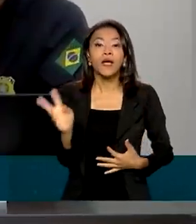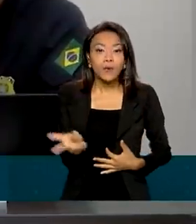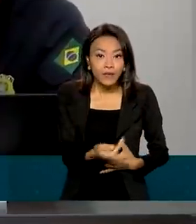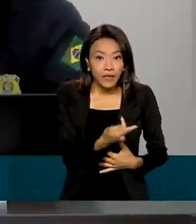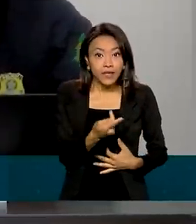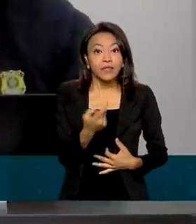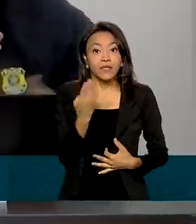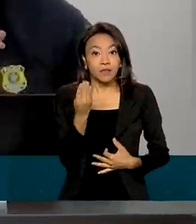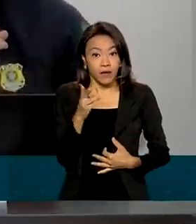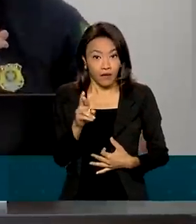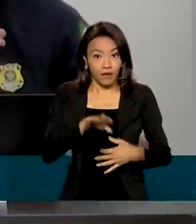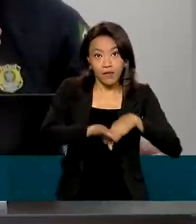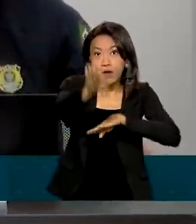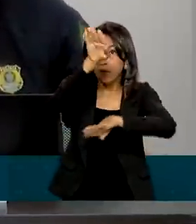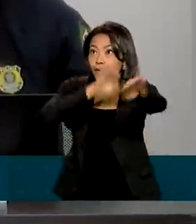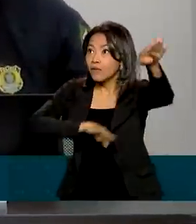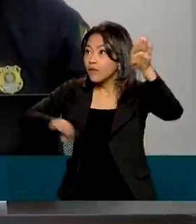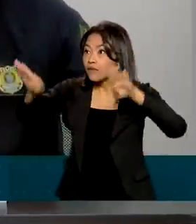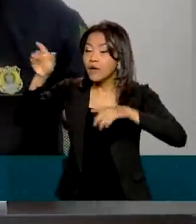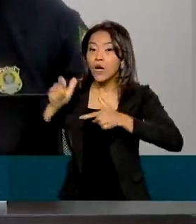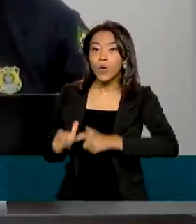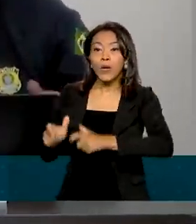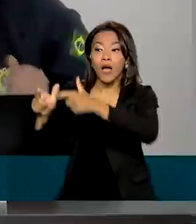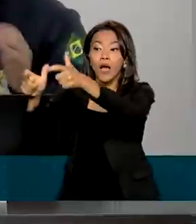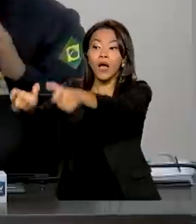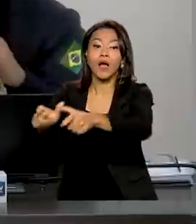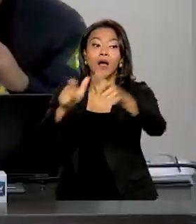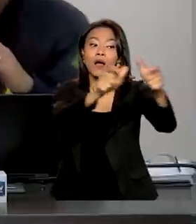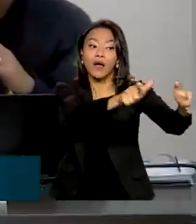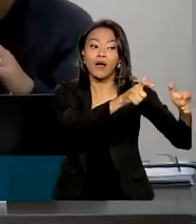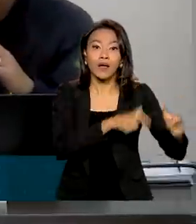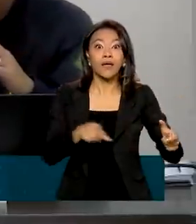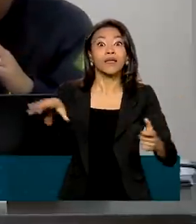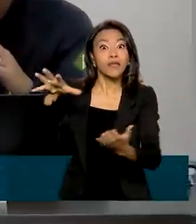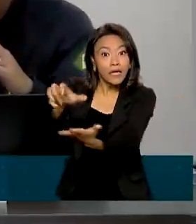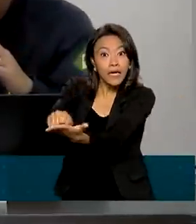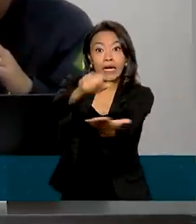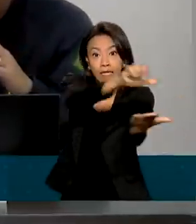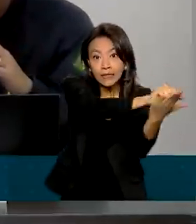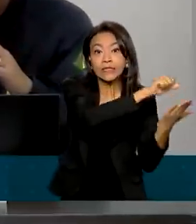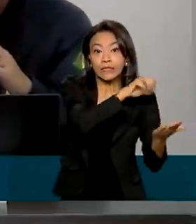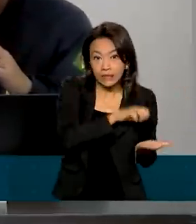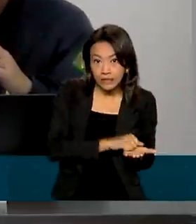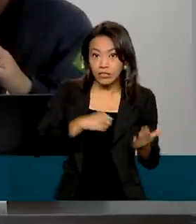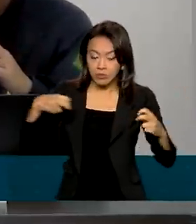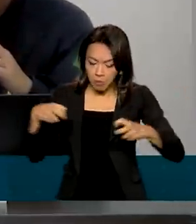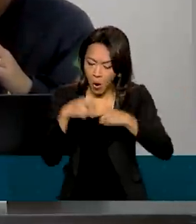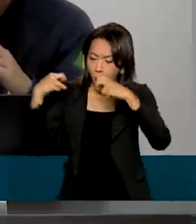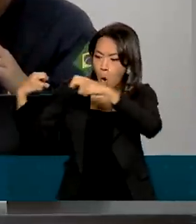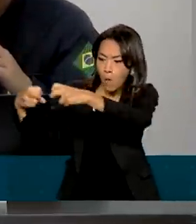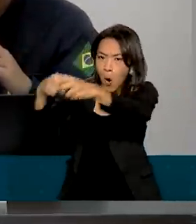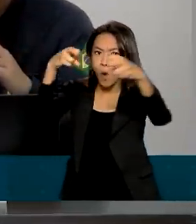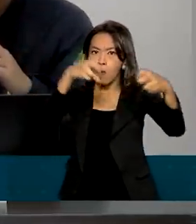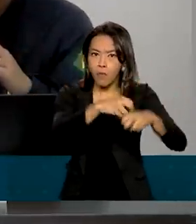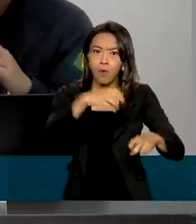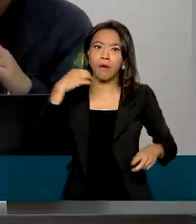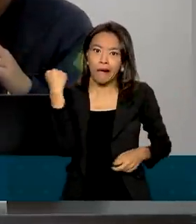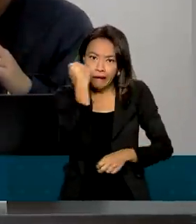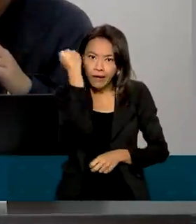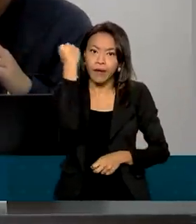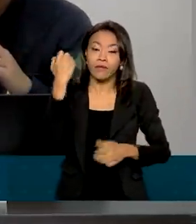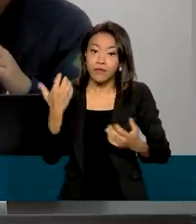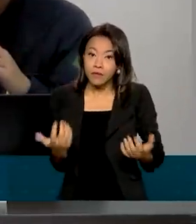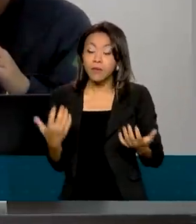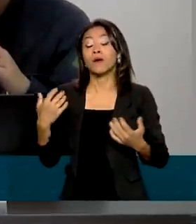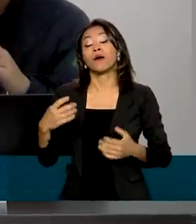é o que? Locais que normalmente a gente resiste o maior número de acidentes graves. Então, nesses locais, a polícia tem toda